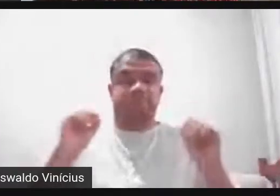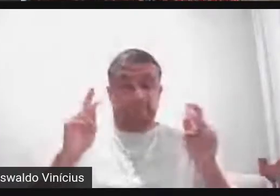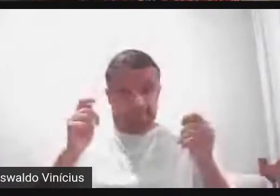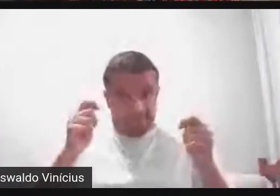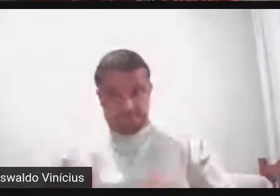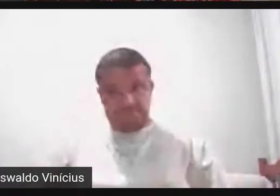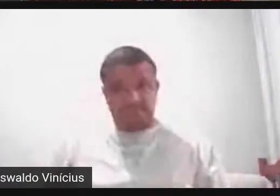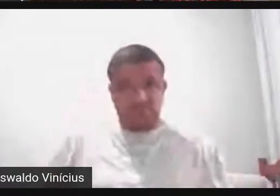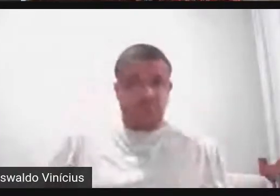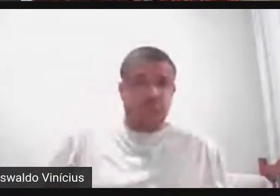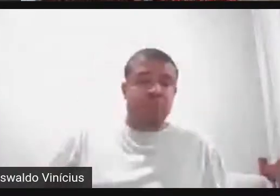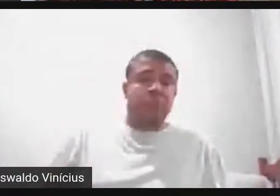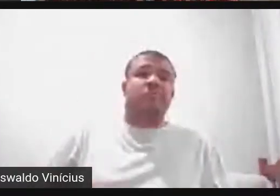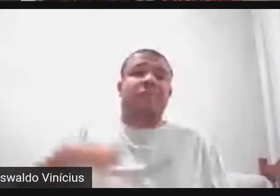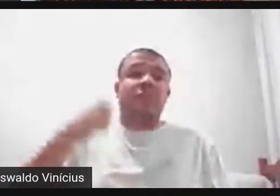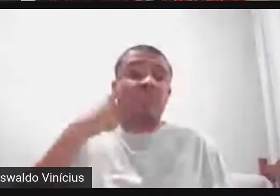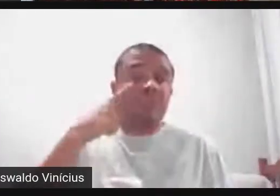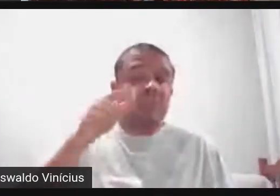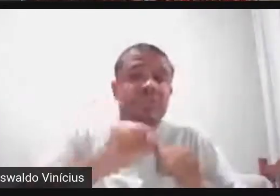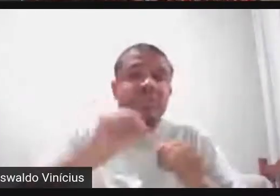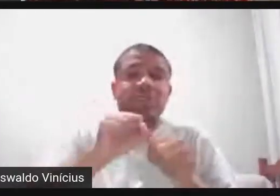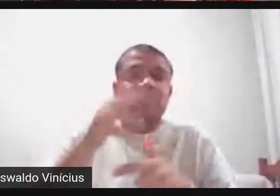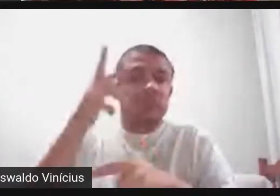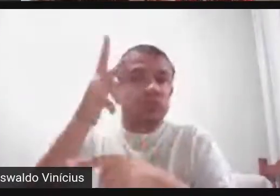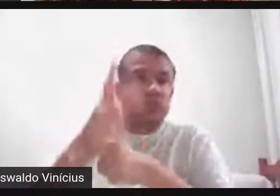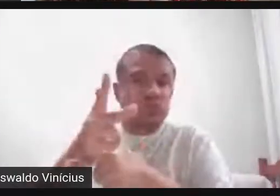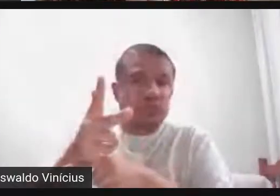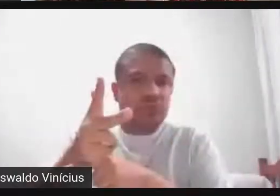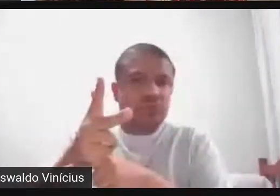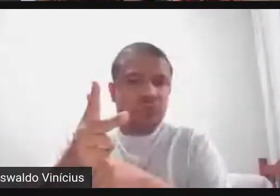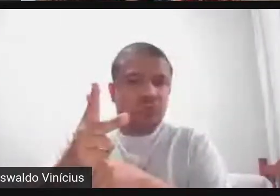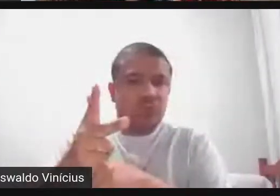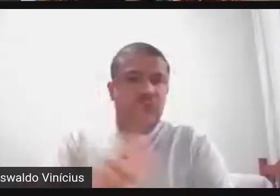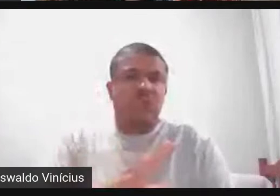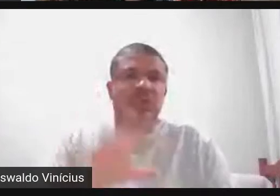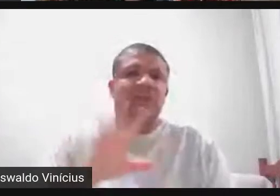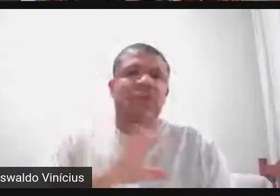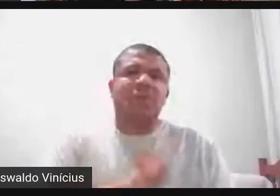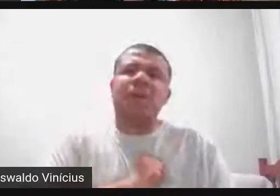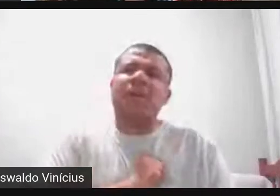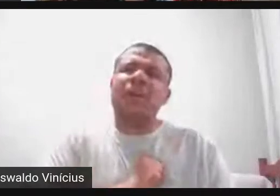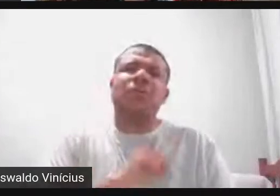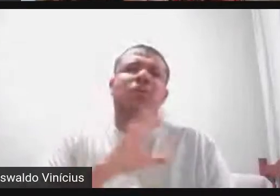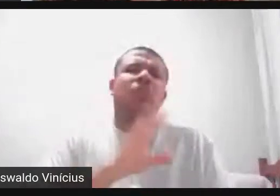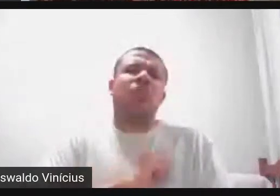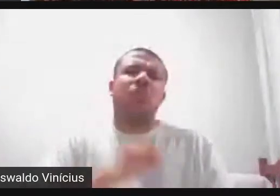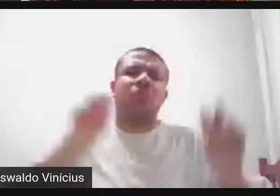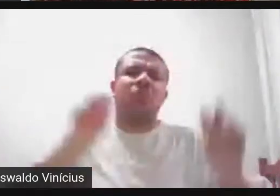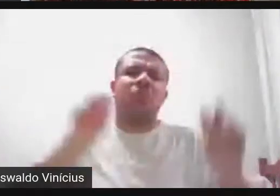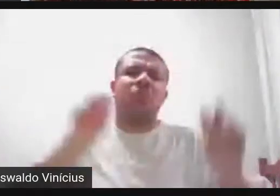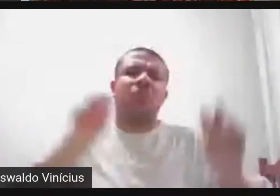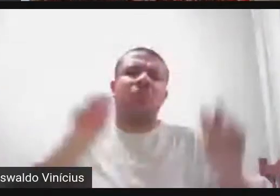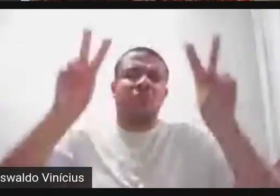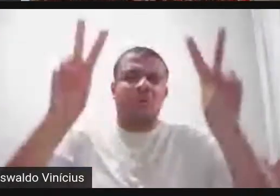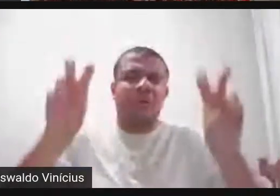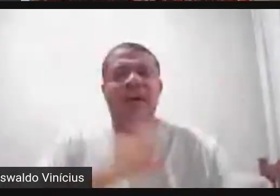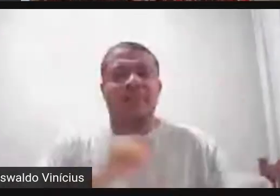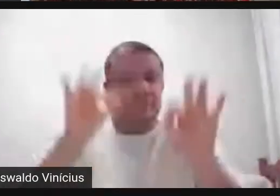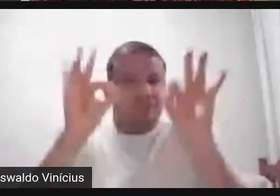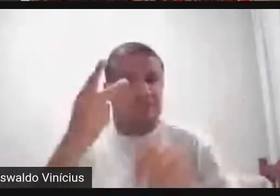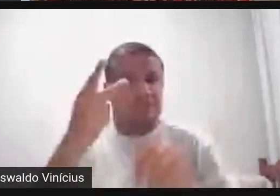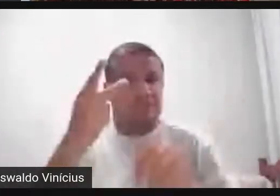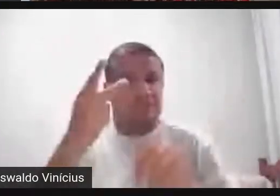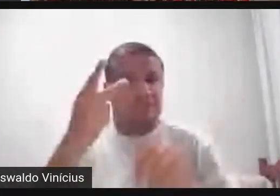melhor mas eu vi que você fez um vídeo sobre Fleabag e eu amo Fleabag amo amo sinto paixão eu queria